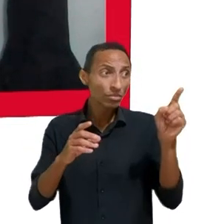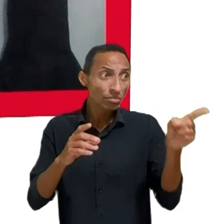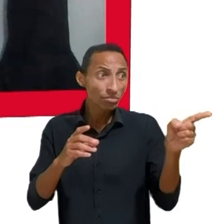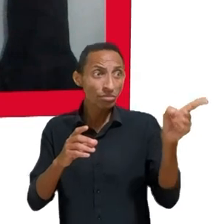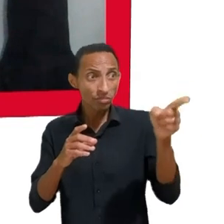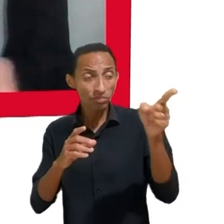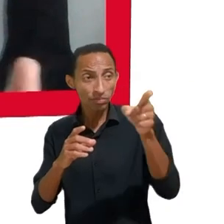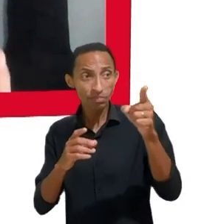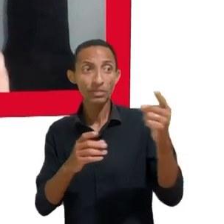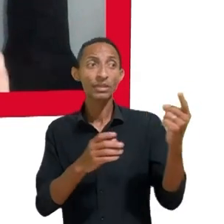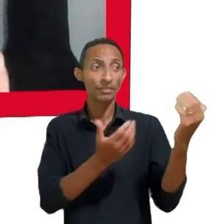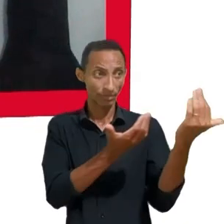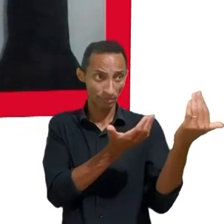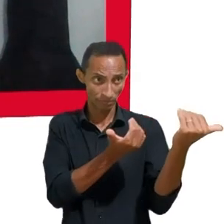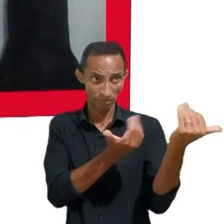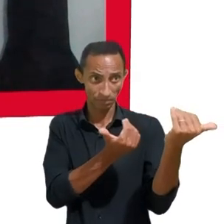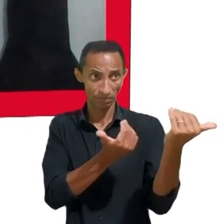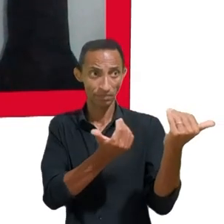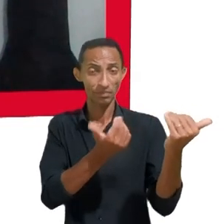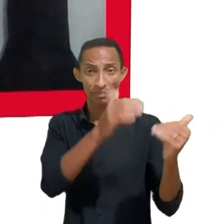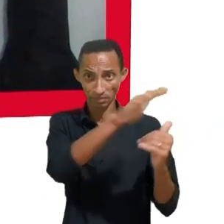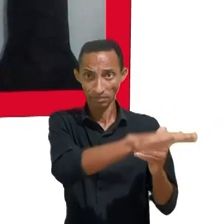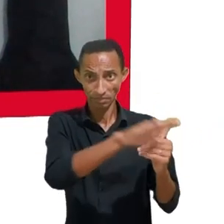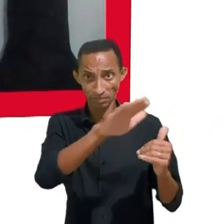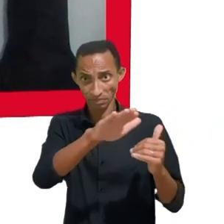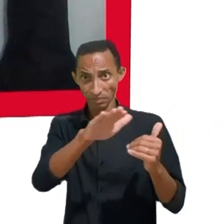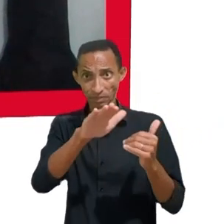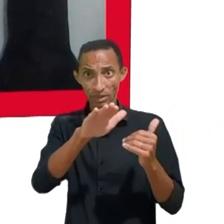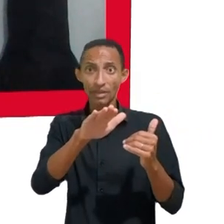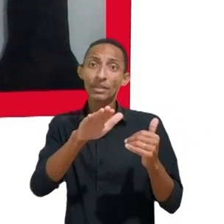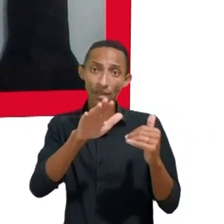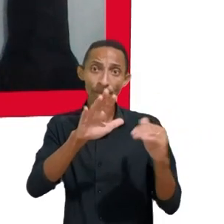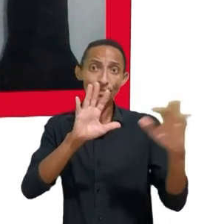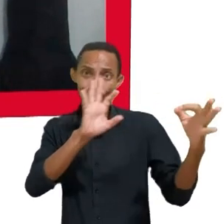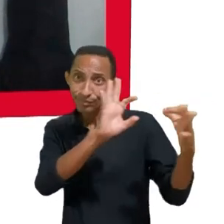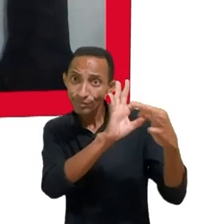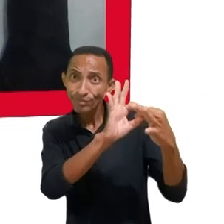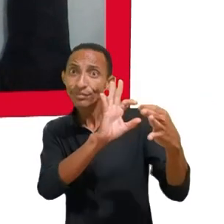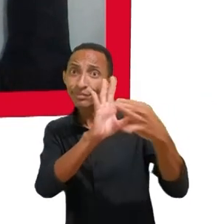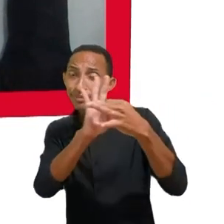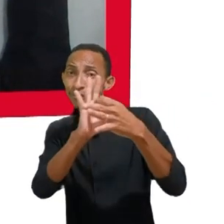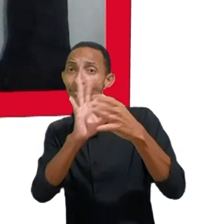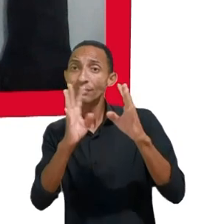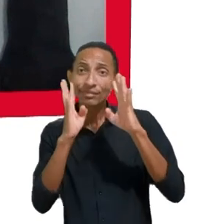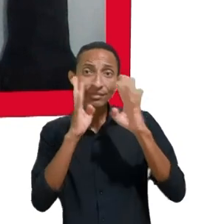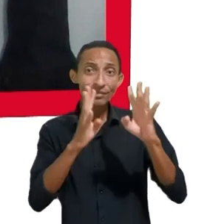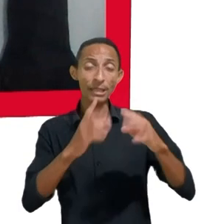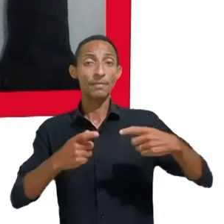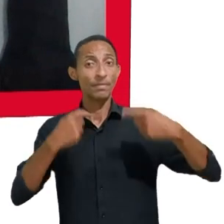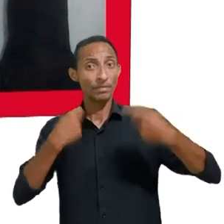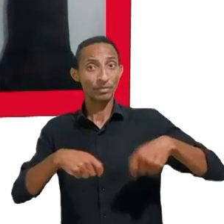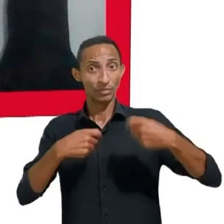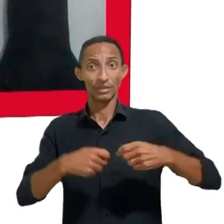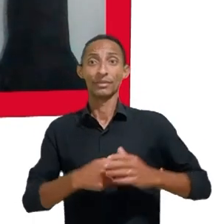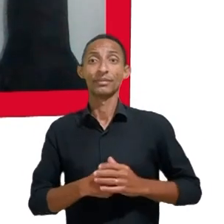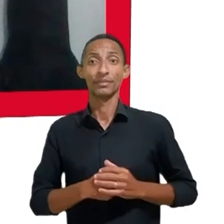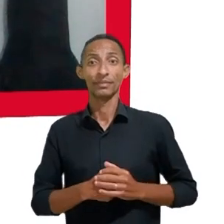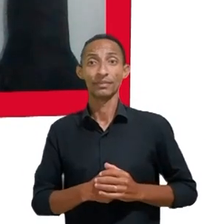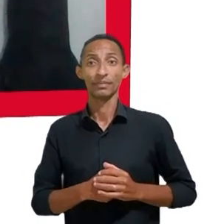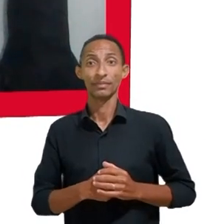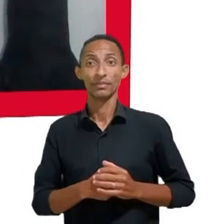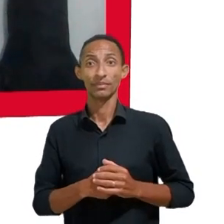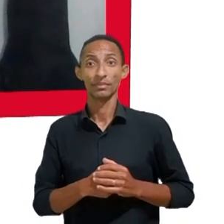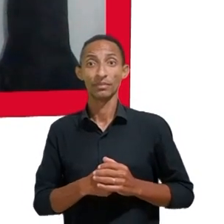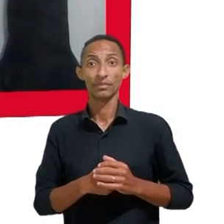construção é gigante, isso tem que ser construído. Não se pode manter, por exemplo, processos de construção de